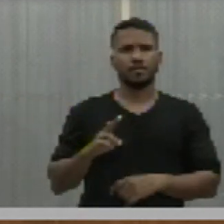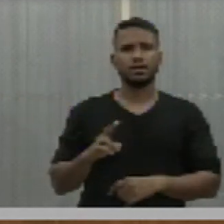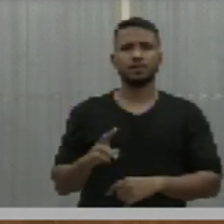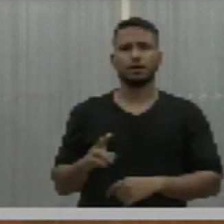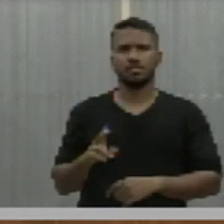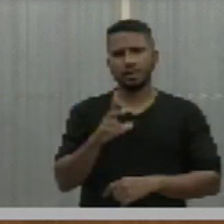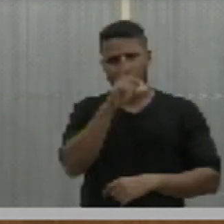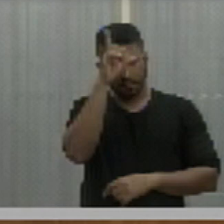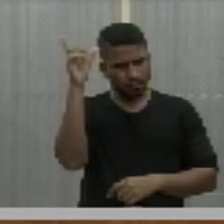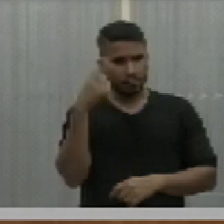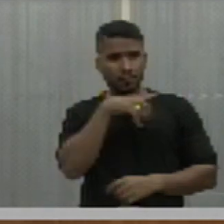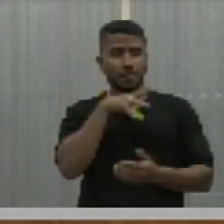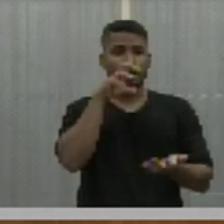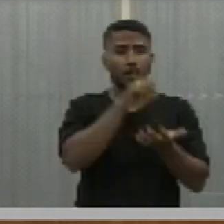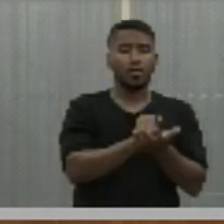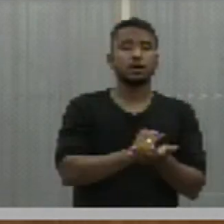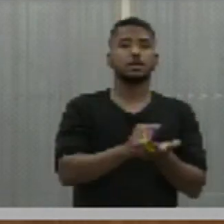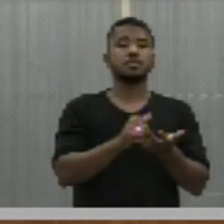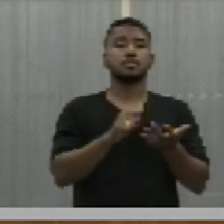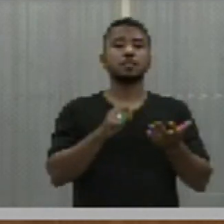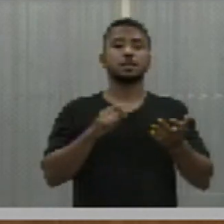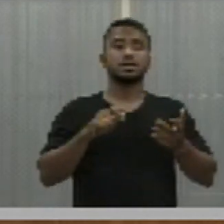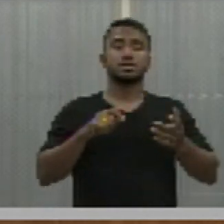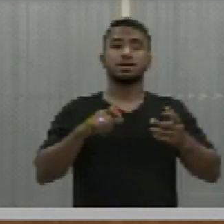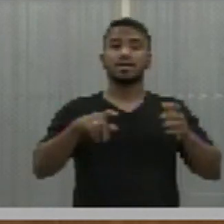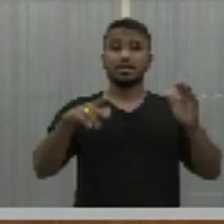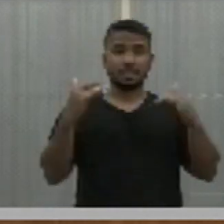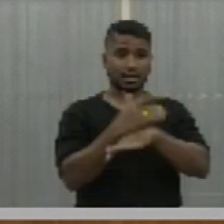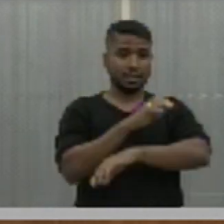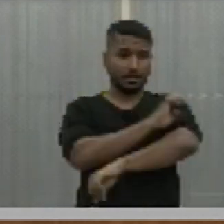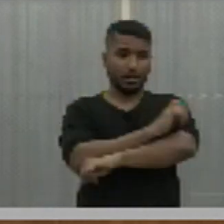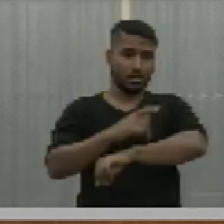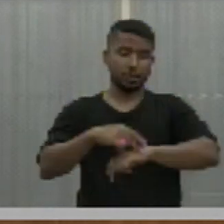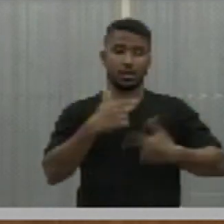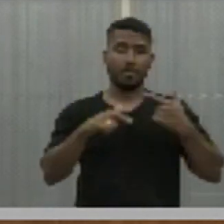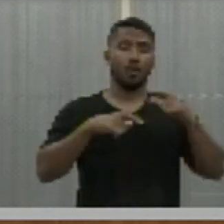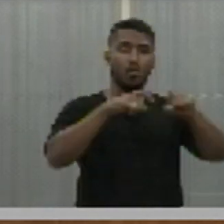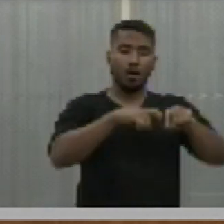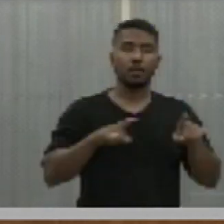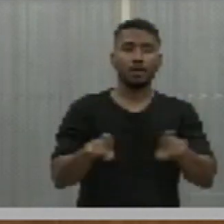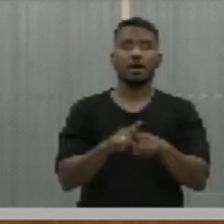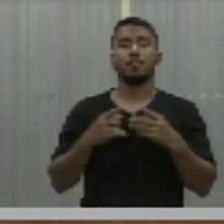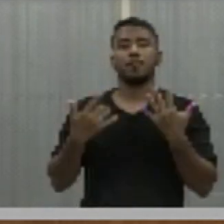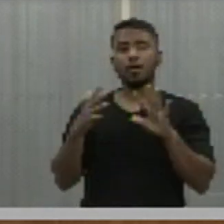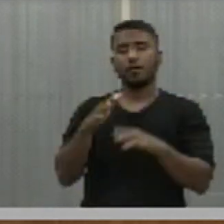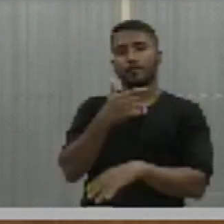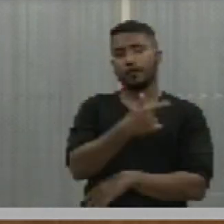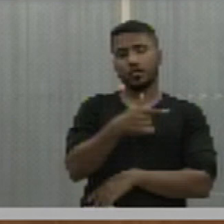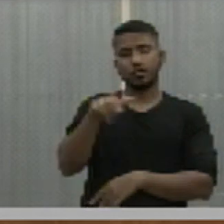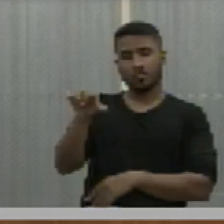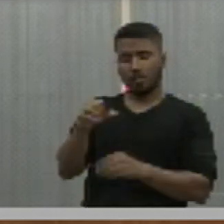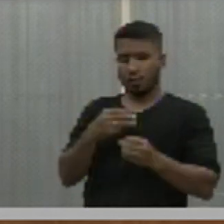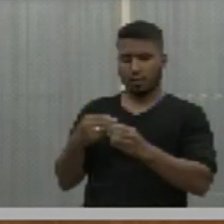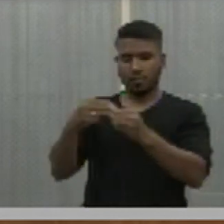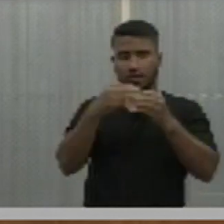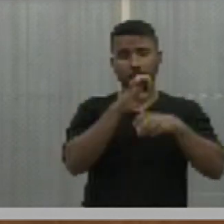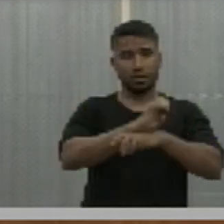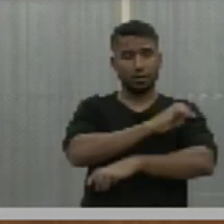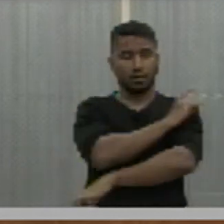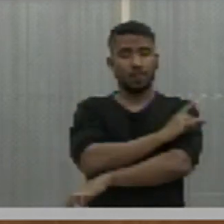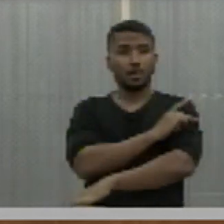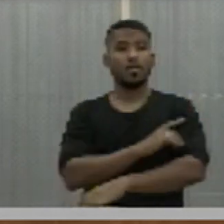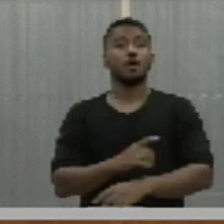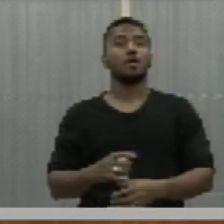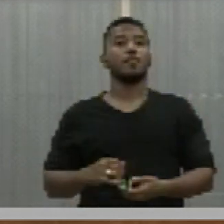Trabalhadores e Trabalhadoras Rurais da cidade de Esperantina. Em seguida, parabenizou os 29 municípios do estado do Piauí pela